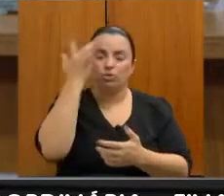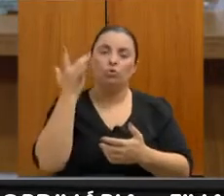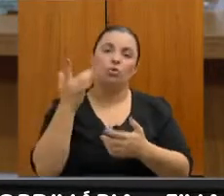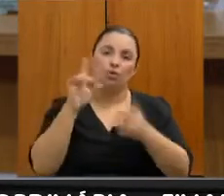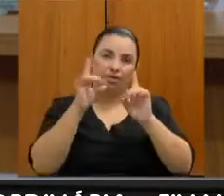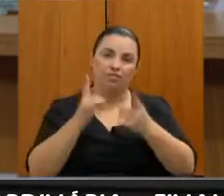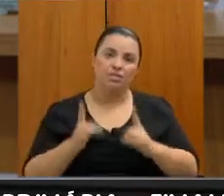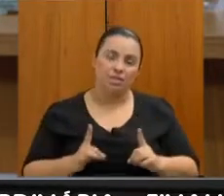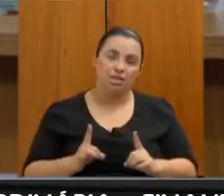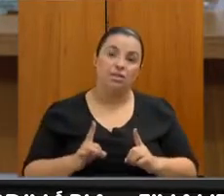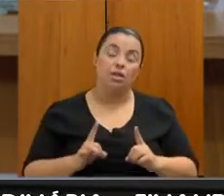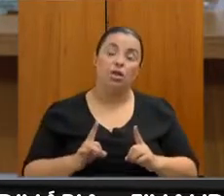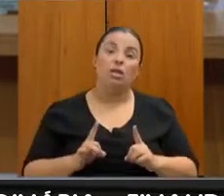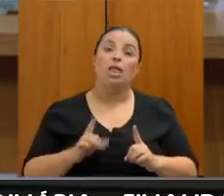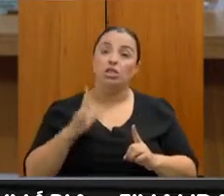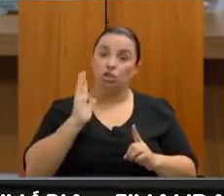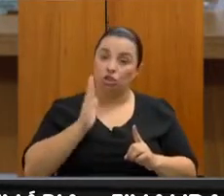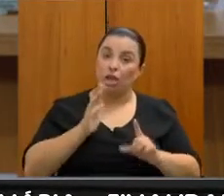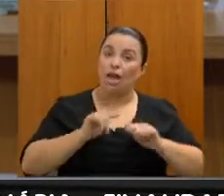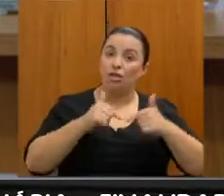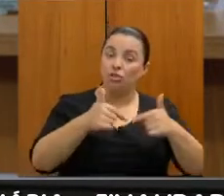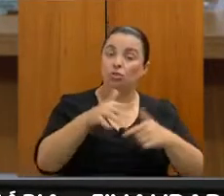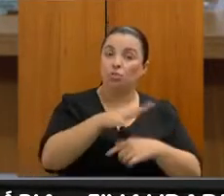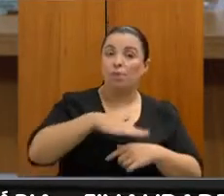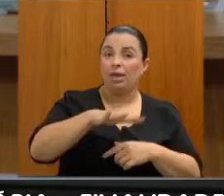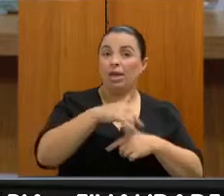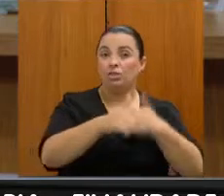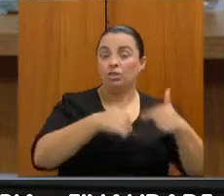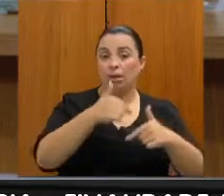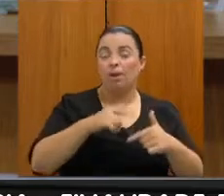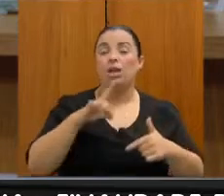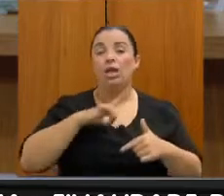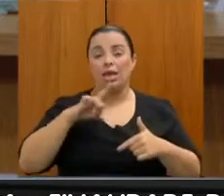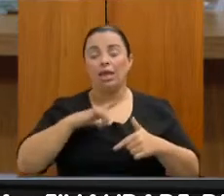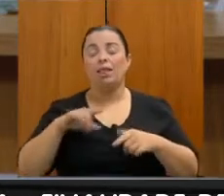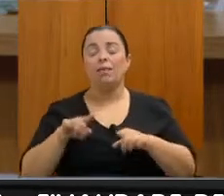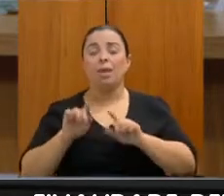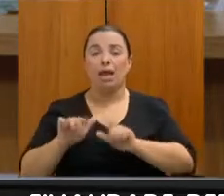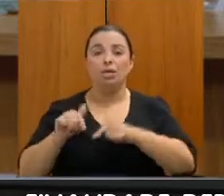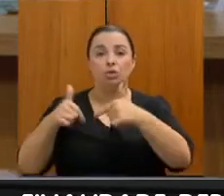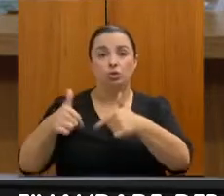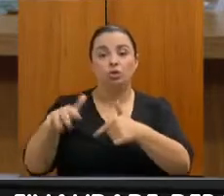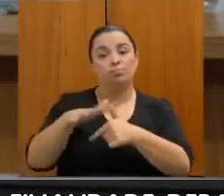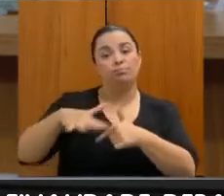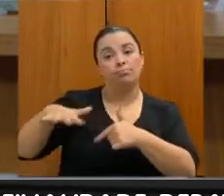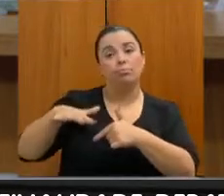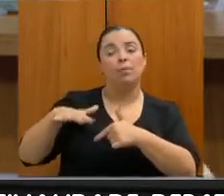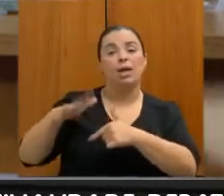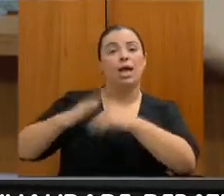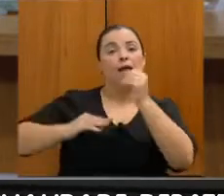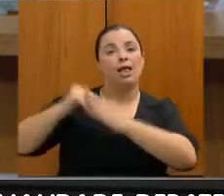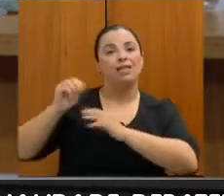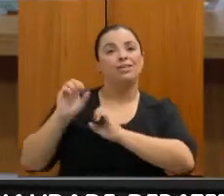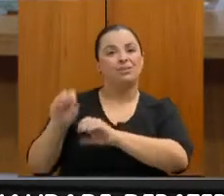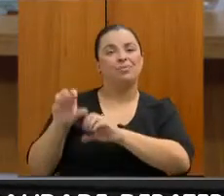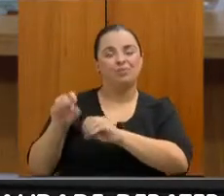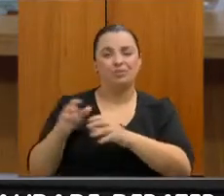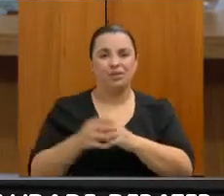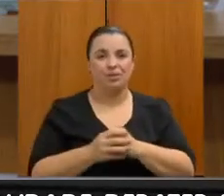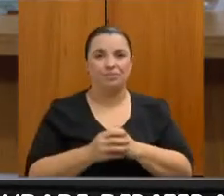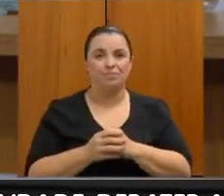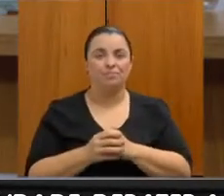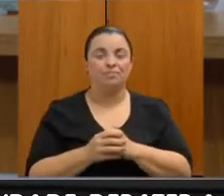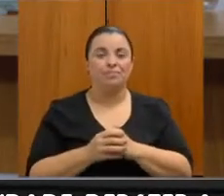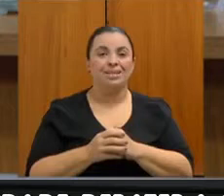trabalho e agora quer ter ações também específicas dentro da educação profissional. Bom, gente, desculpa, foi supercorrido aqui, mas